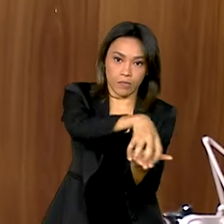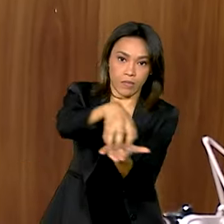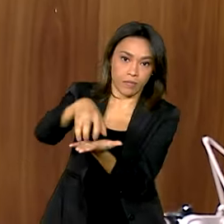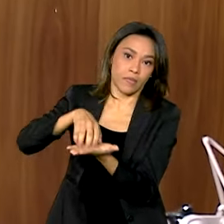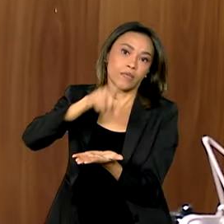cidadãos.